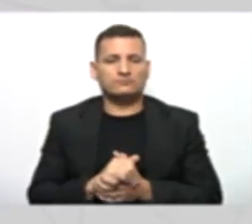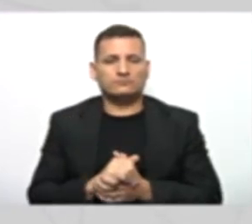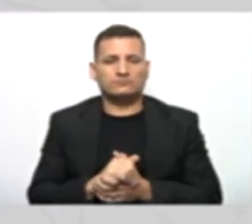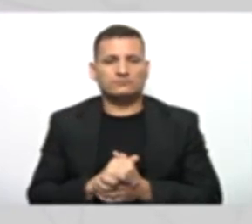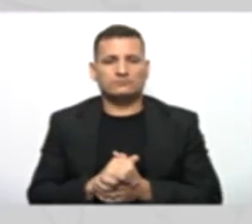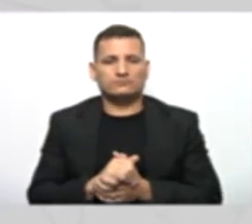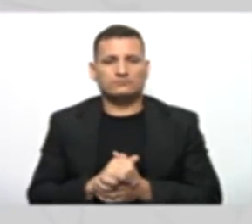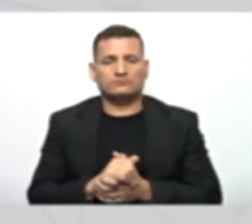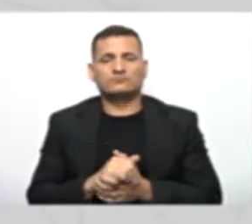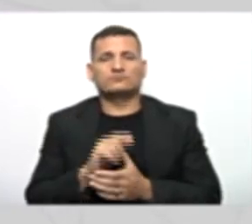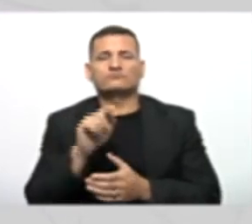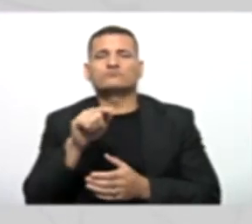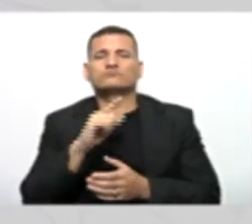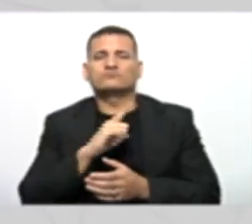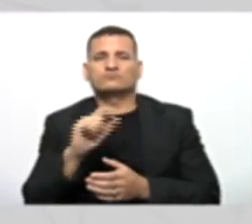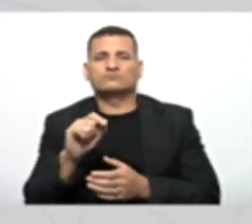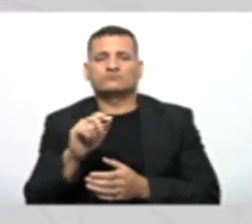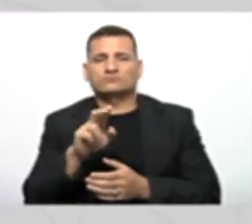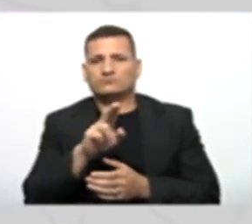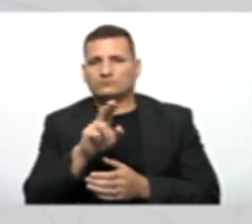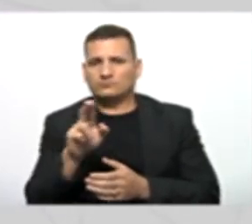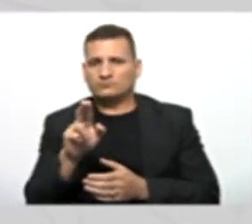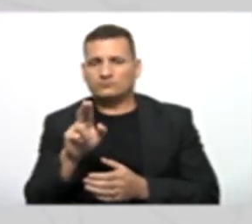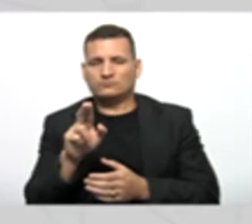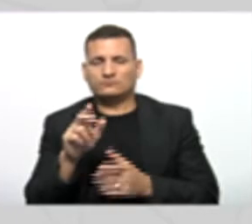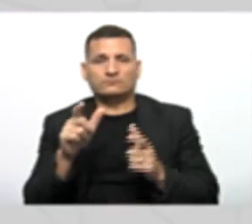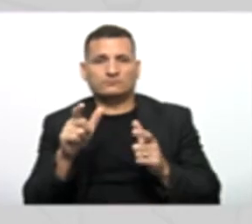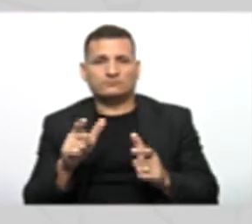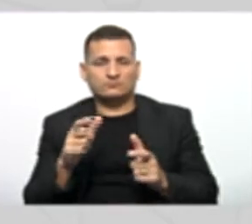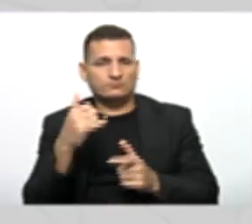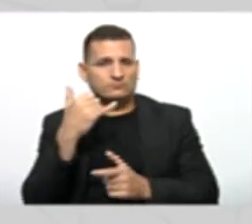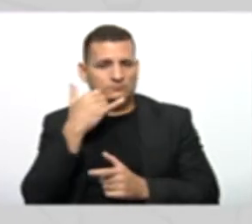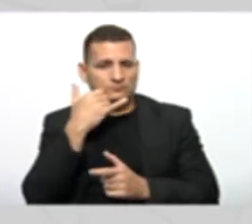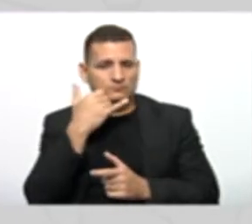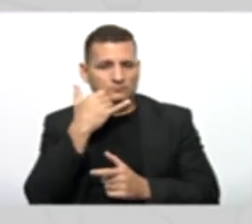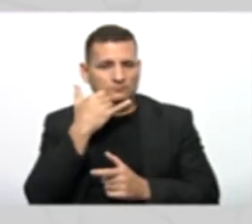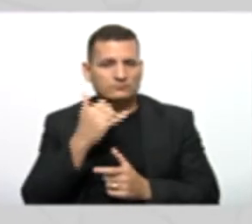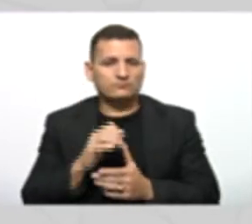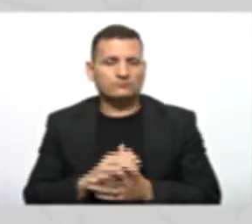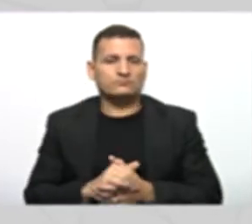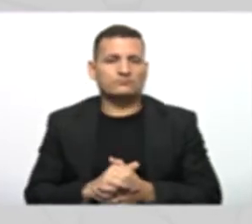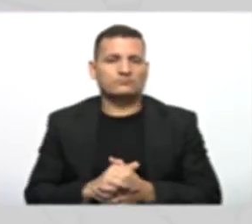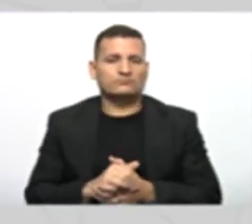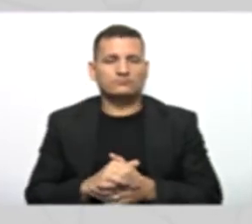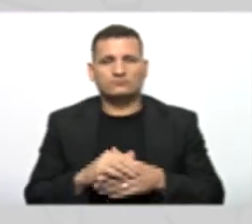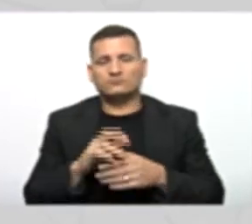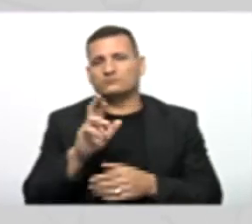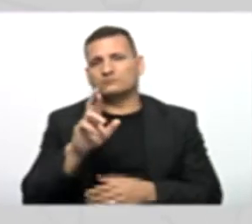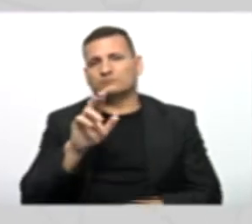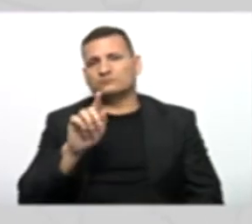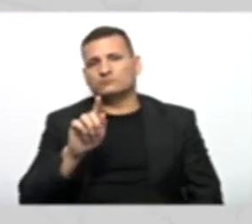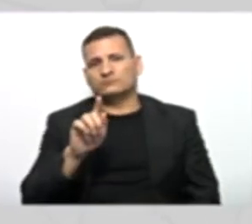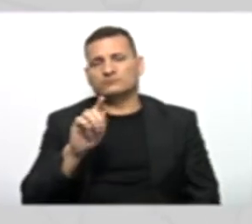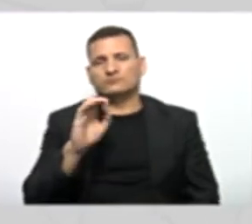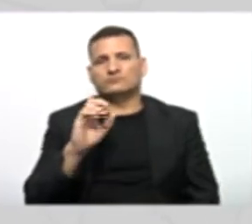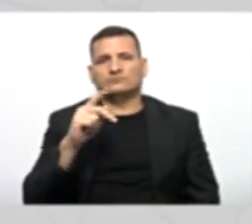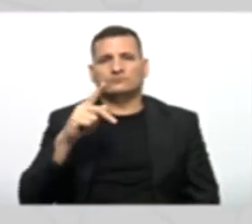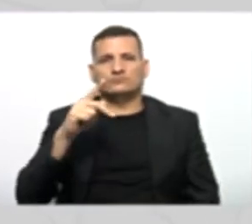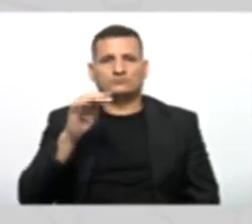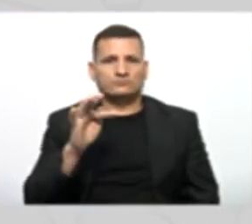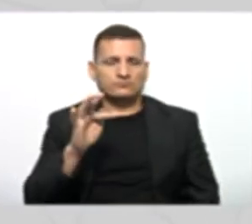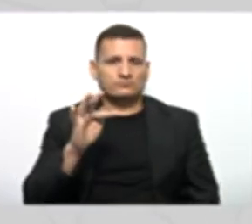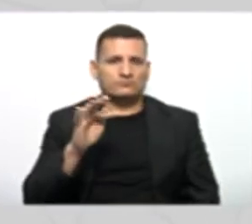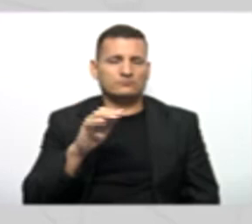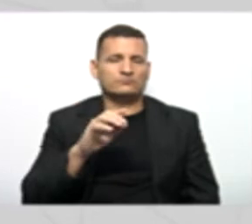Ele vai ter nome, endereço e telefone. Aí partimos para as suas características específicas. RG, CPF e data de